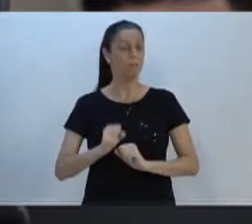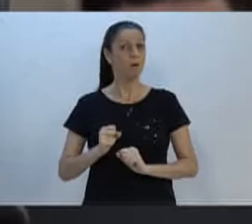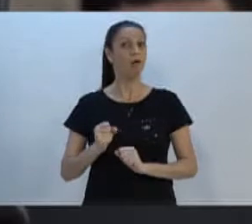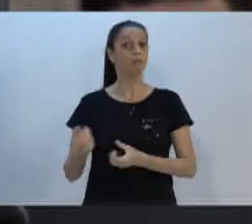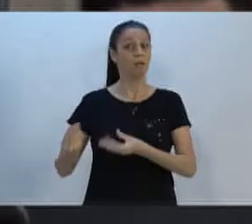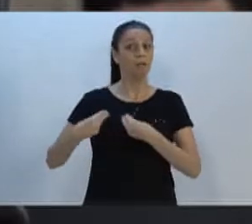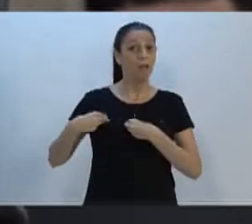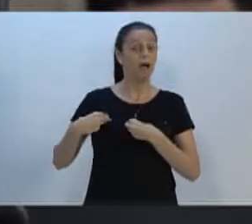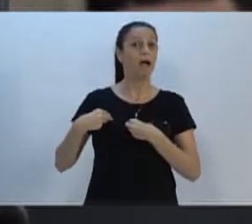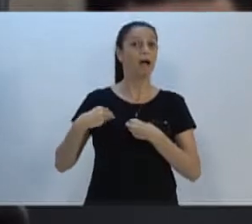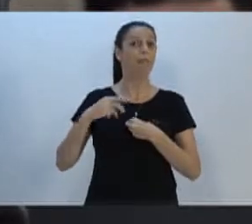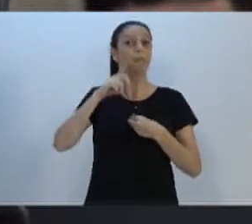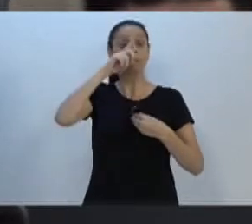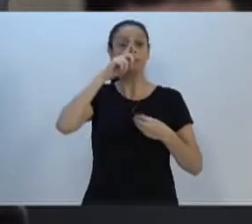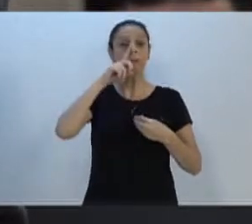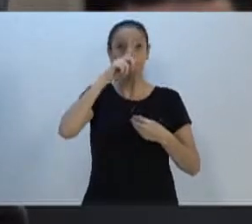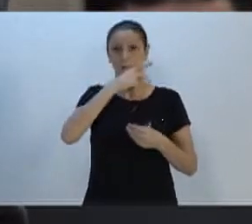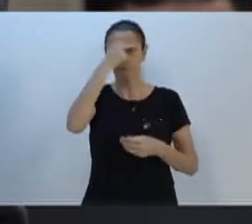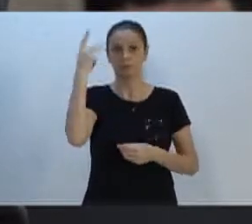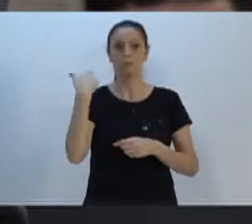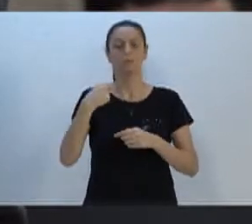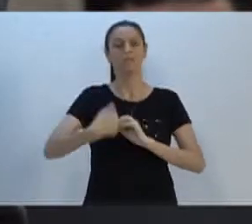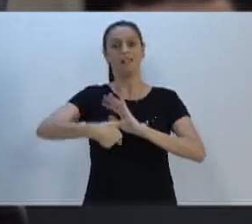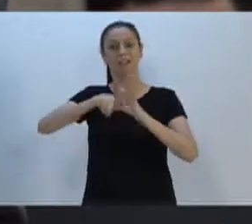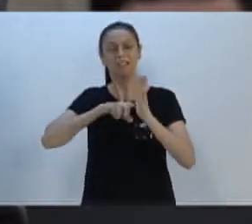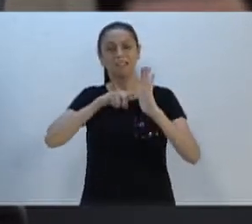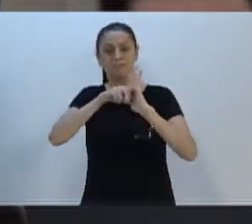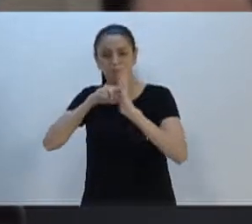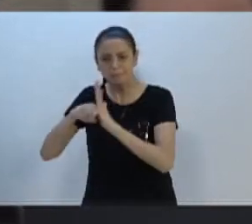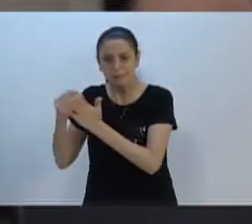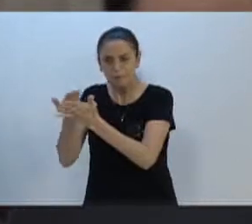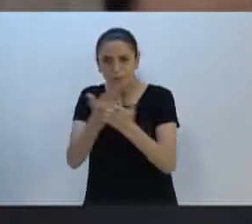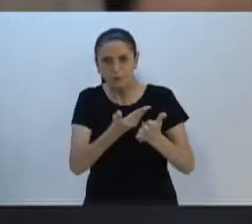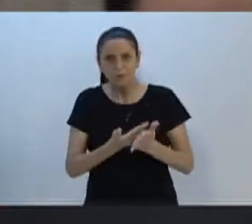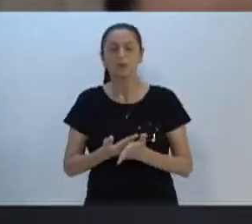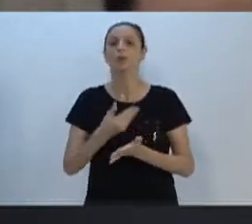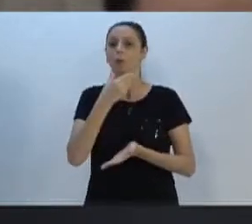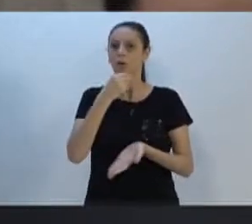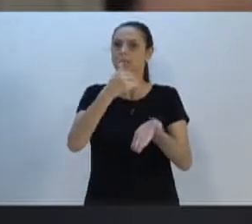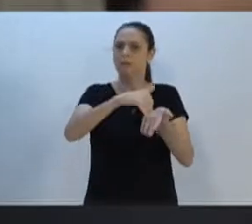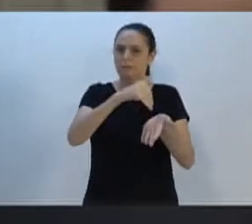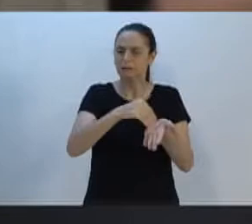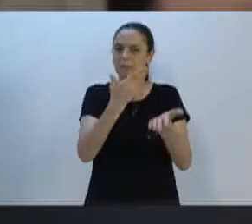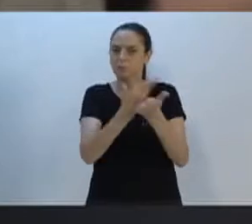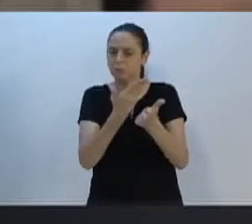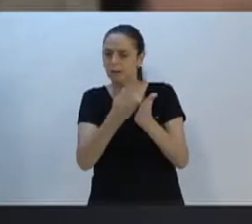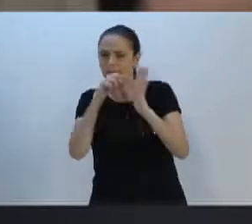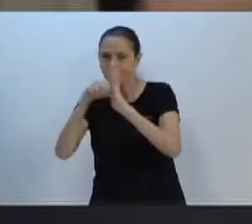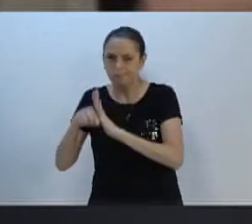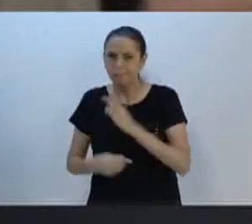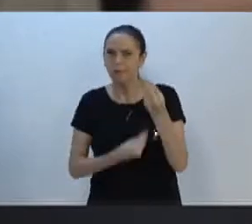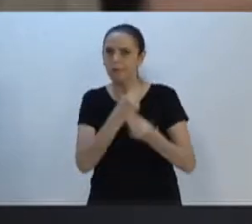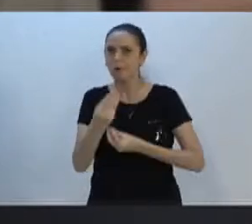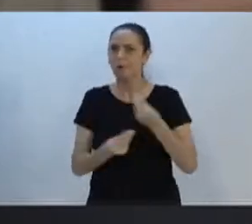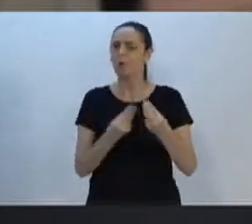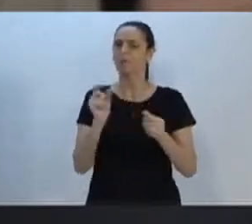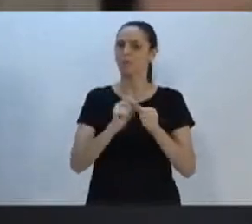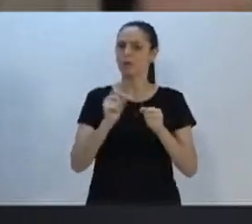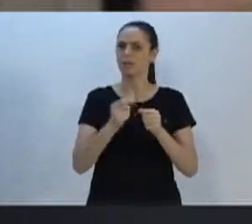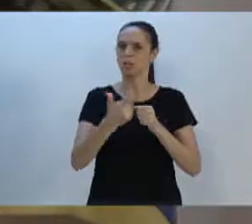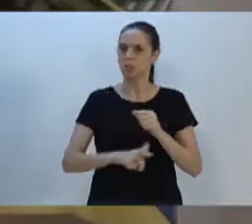Para isso, tem feito um estudo. E o nosso secretário está estudando para que isso aconteça o mais breve possível.